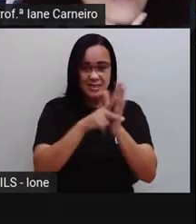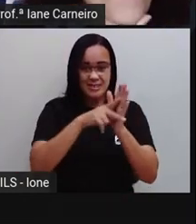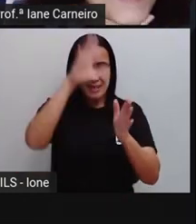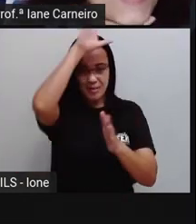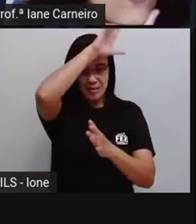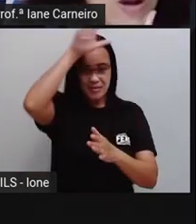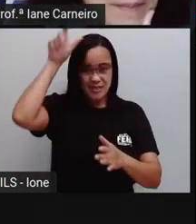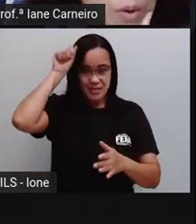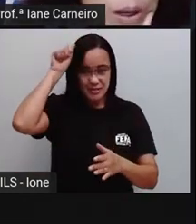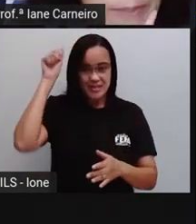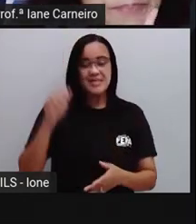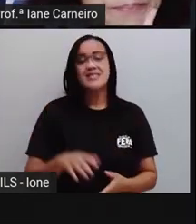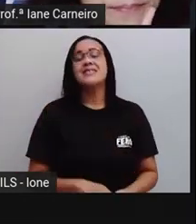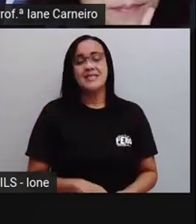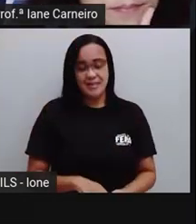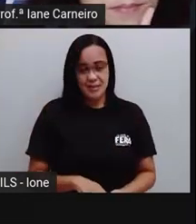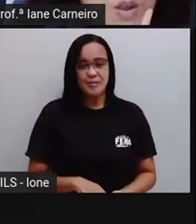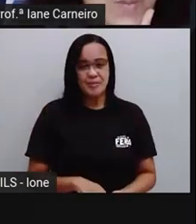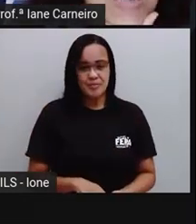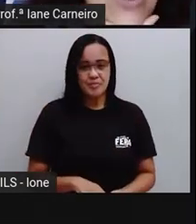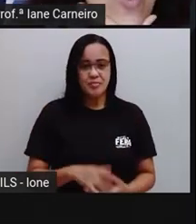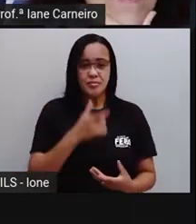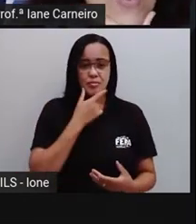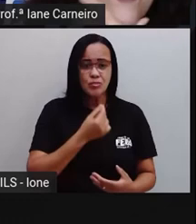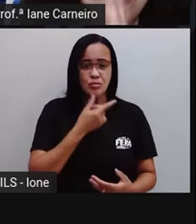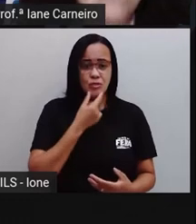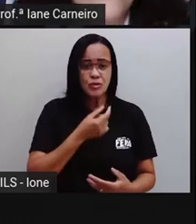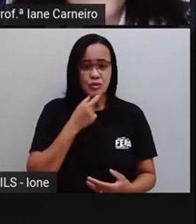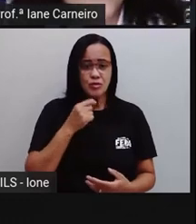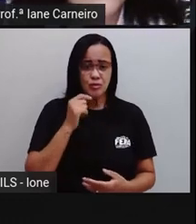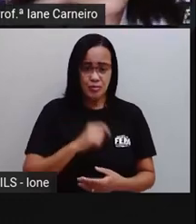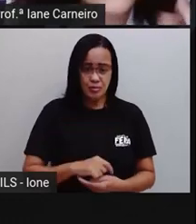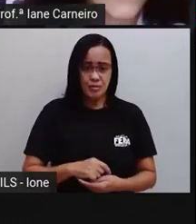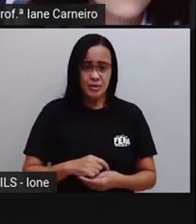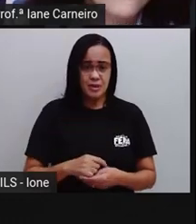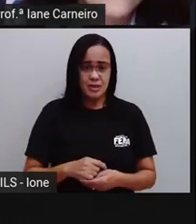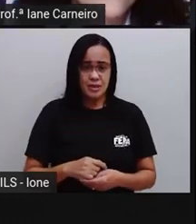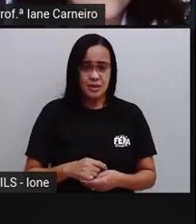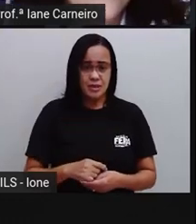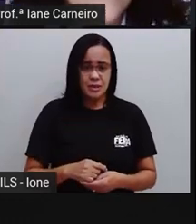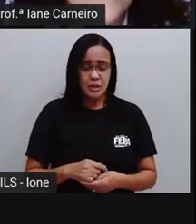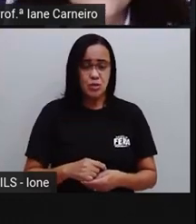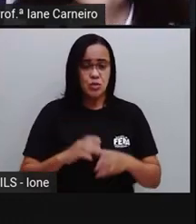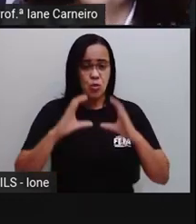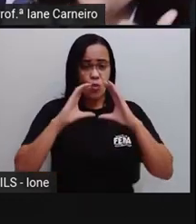Onde está o menino com a bola? O menino com a bola está do lado direito ou esquerdo?